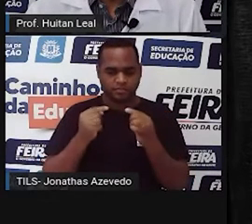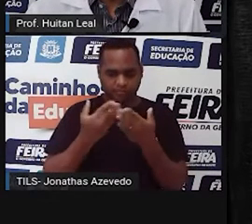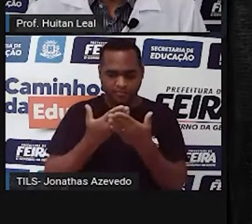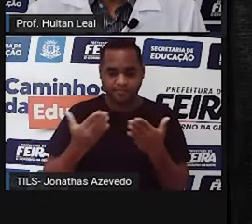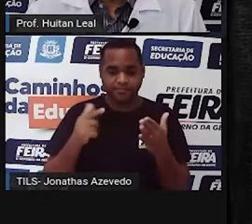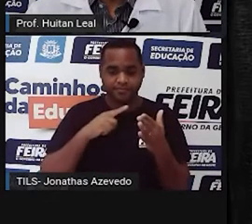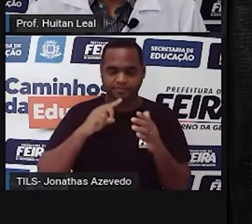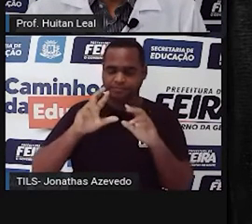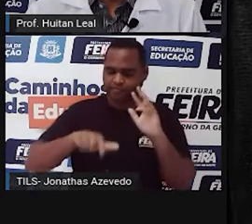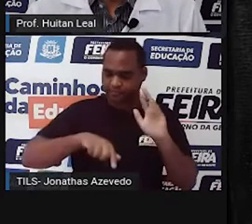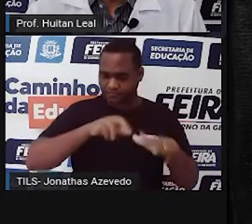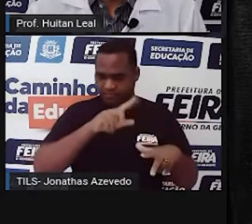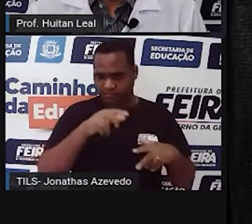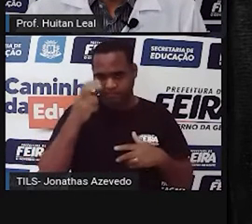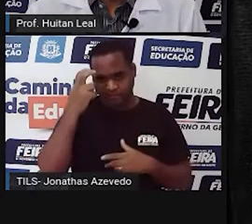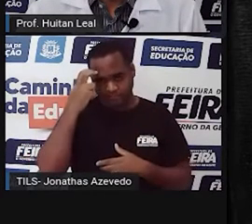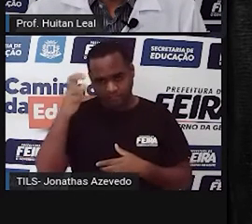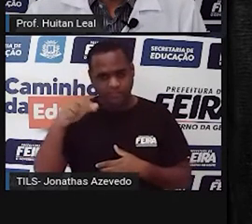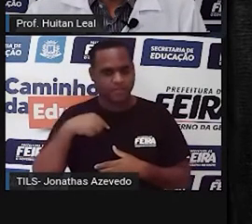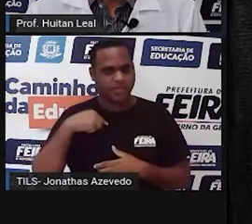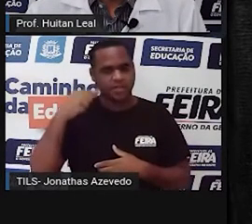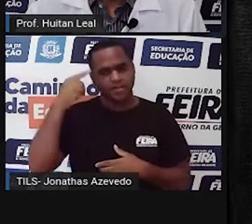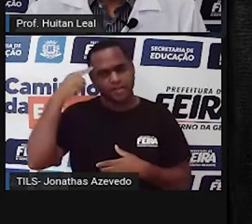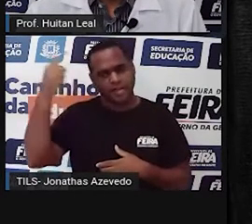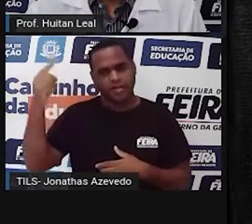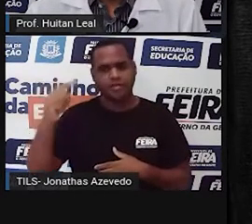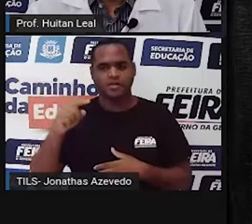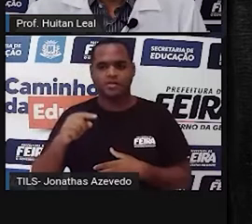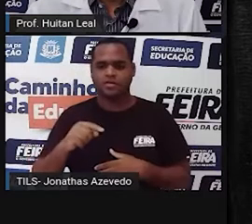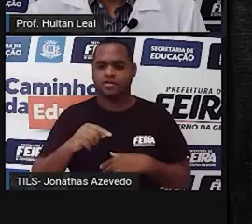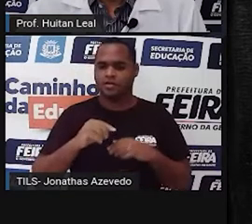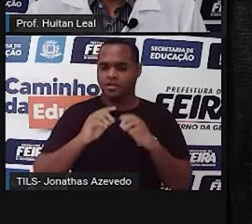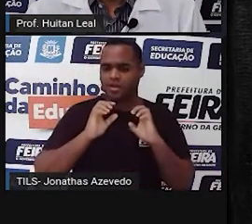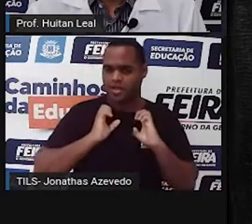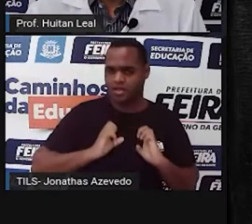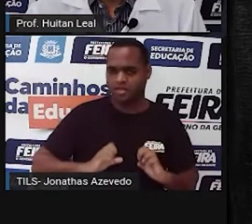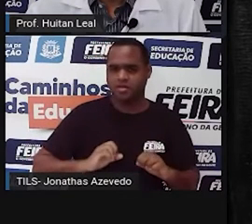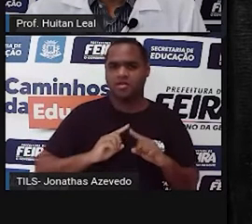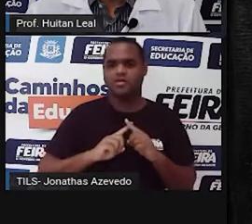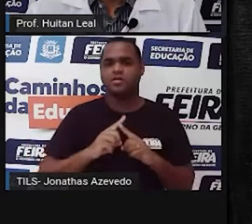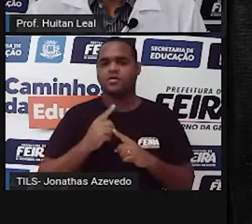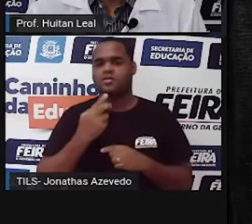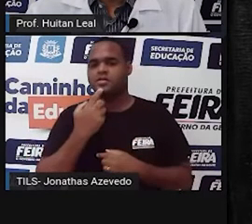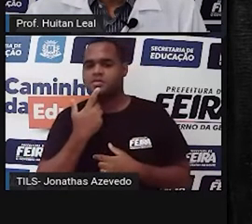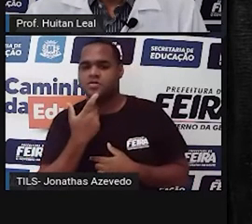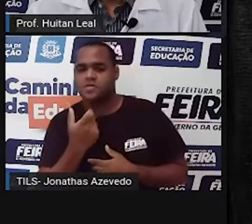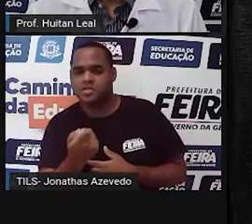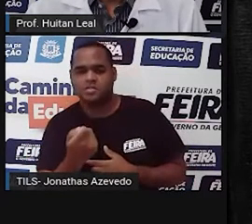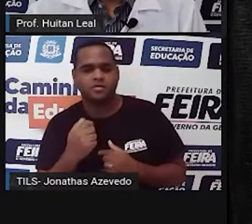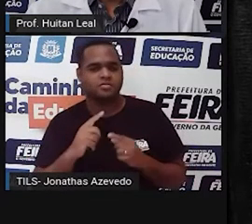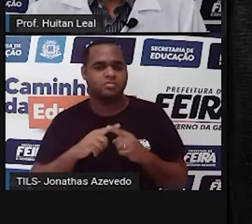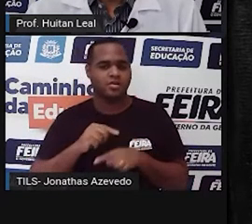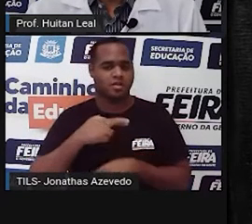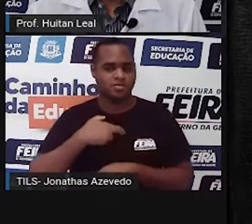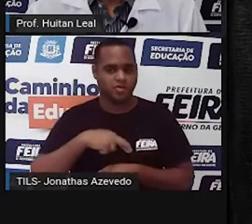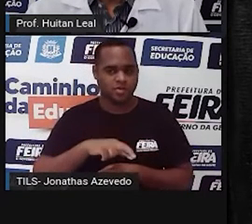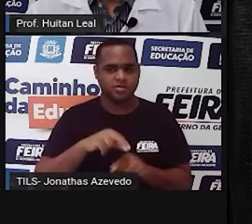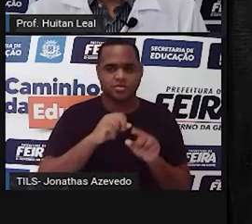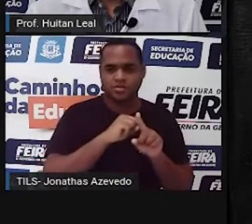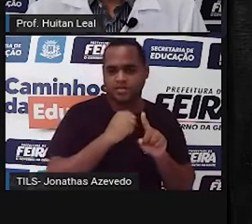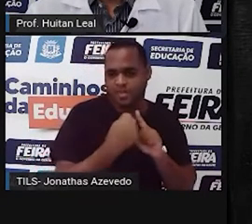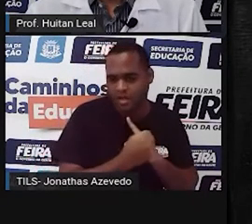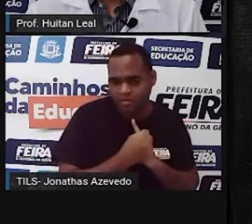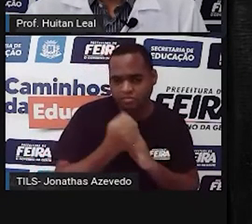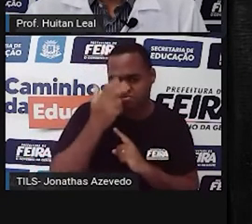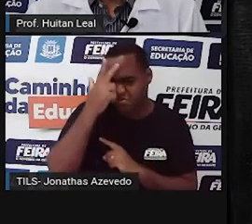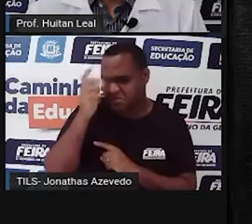grande diversidade cultural, ideológica, étnica, linguística, religiosa, social, de gênero, condição física e